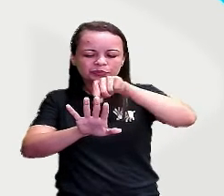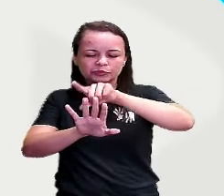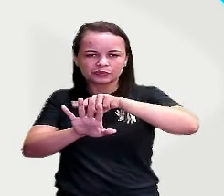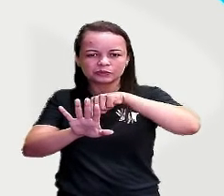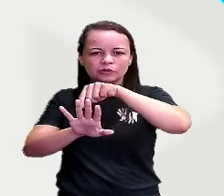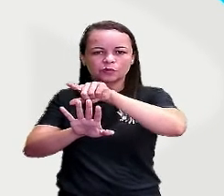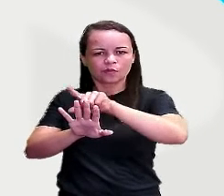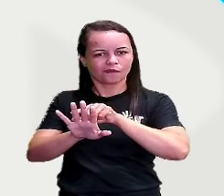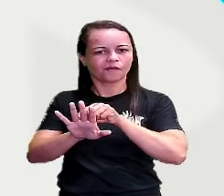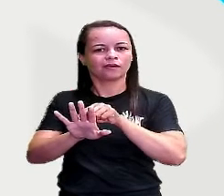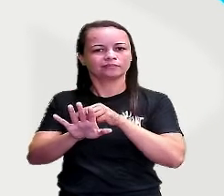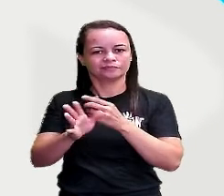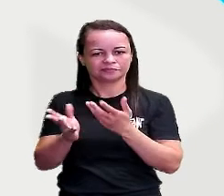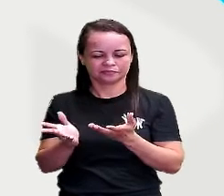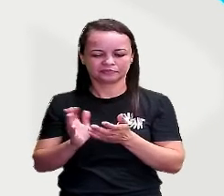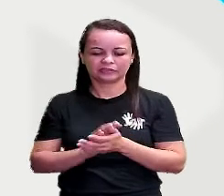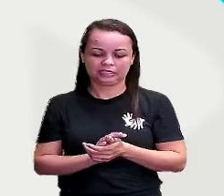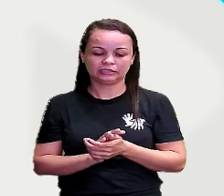Então, ó,